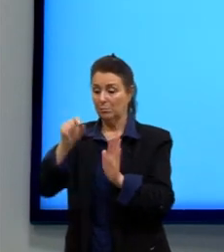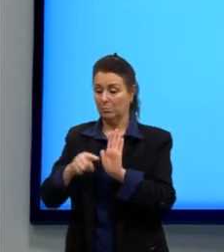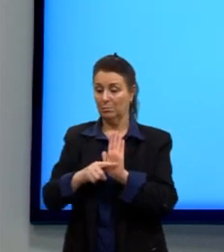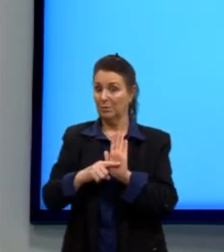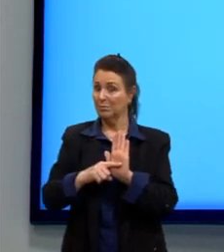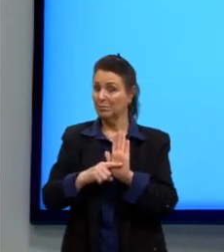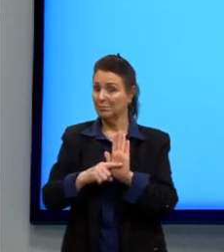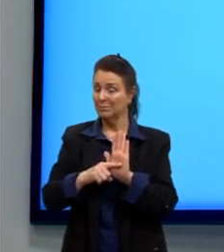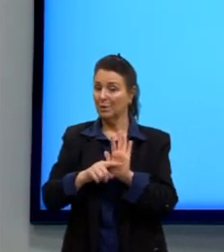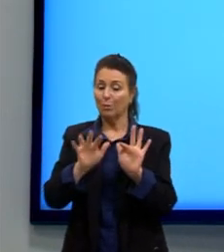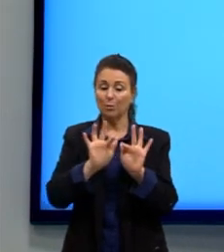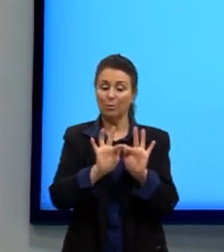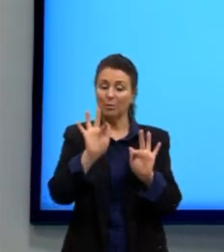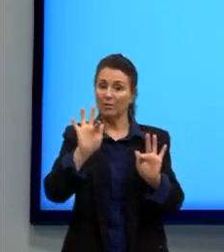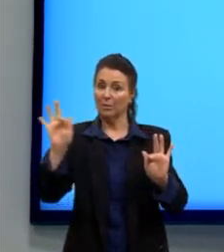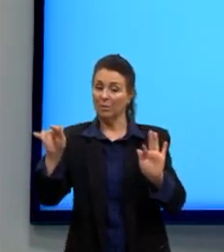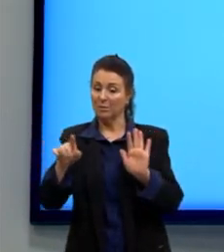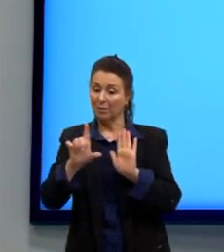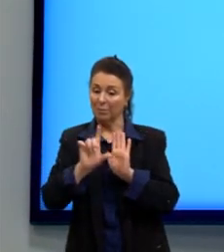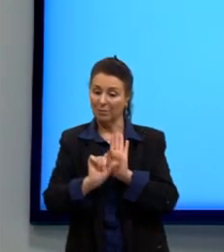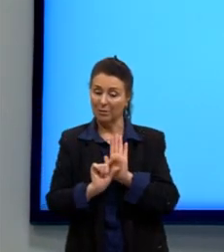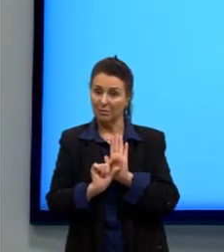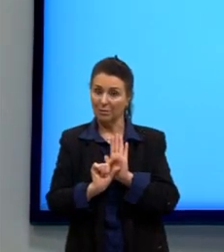com uma frequência menor,